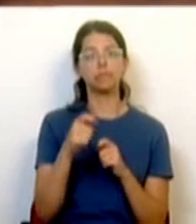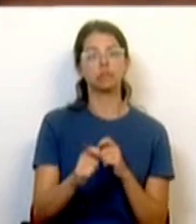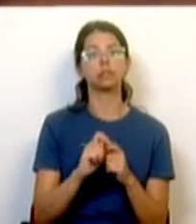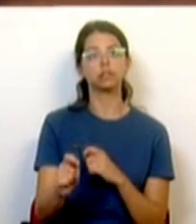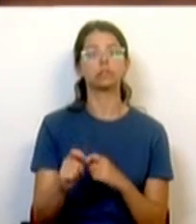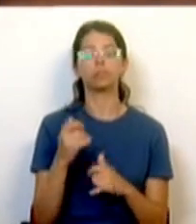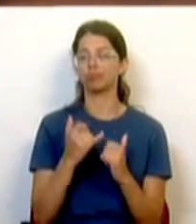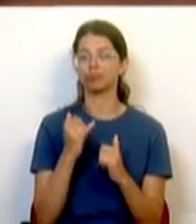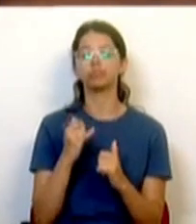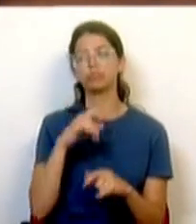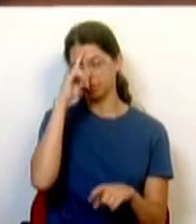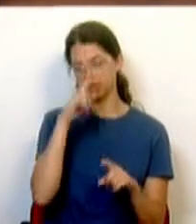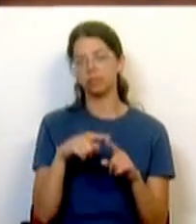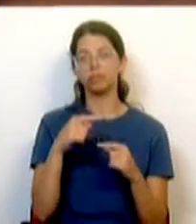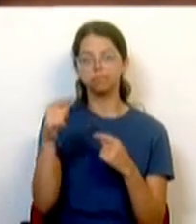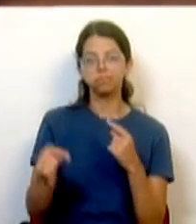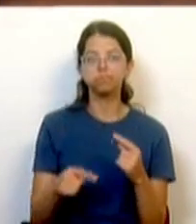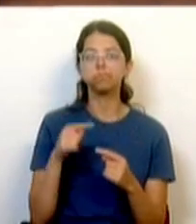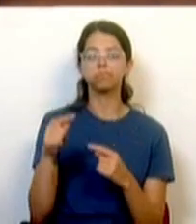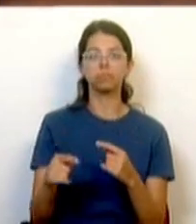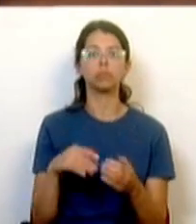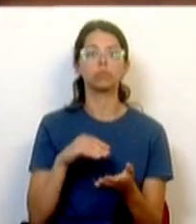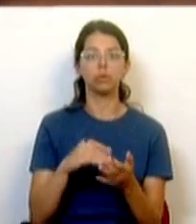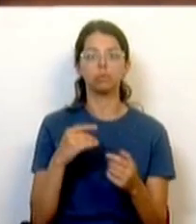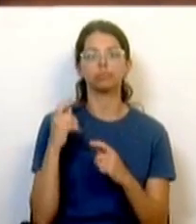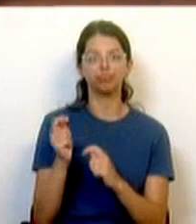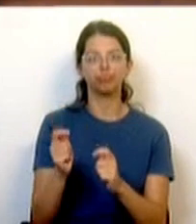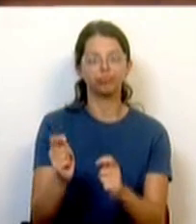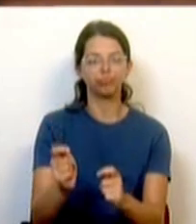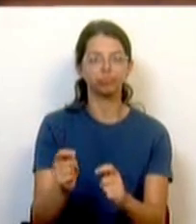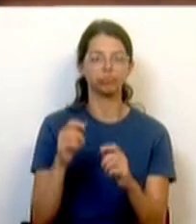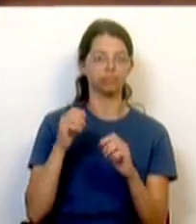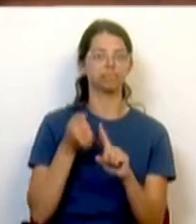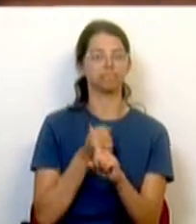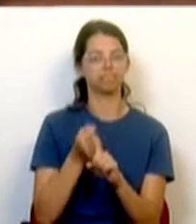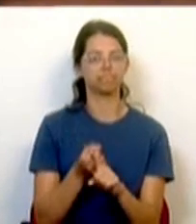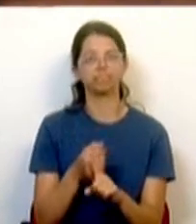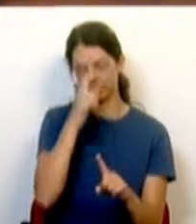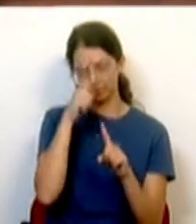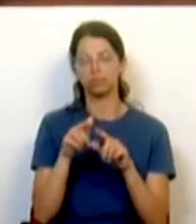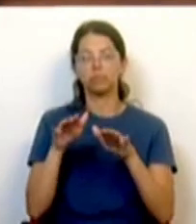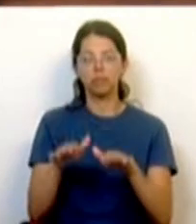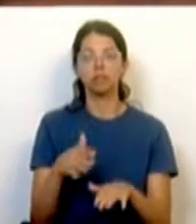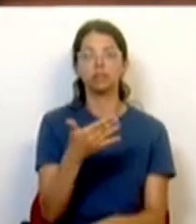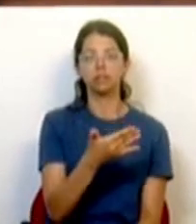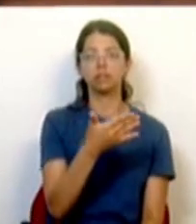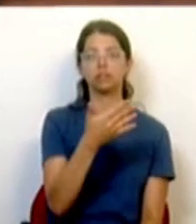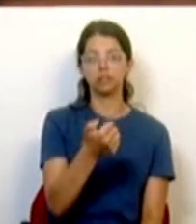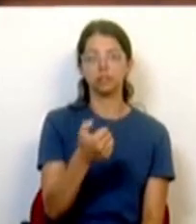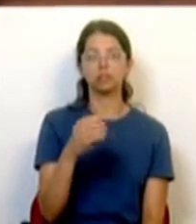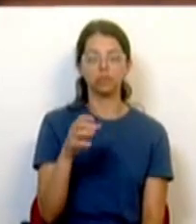combater ciclos de pobreza, que neste momento já está a chegar a 150 mil crianças de uma forma